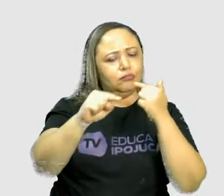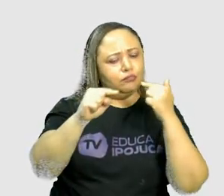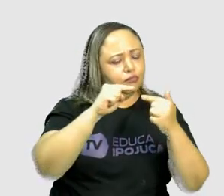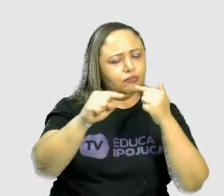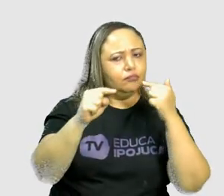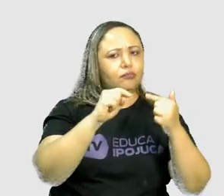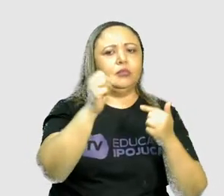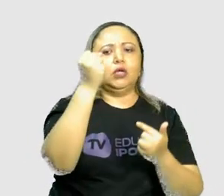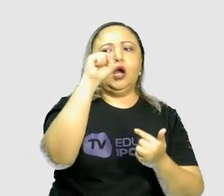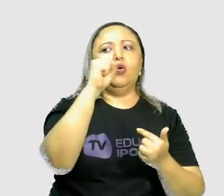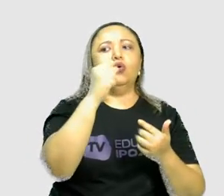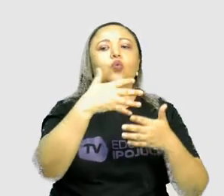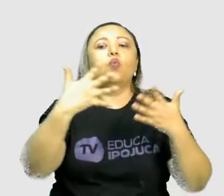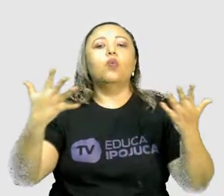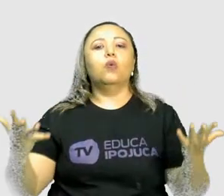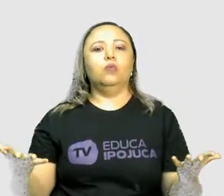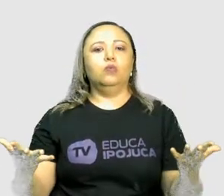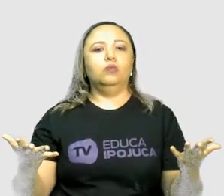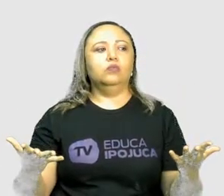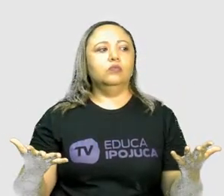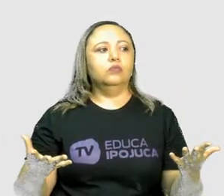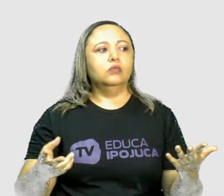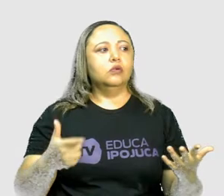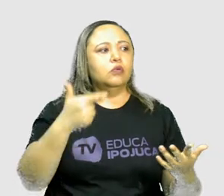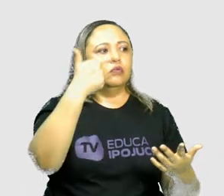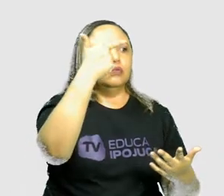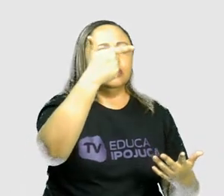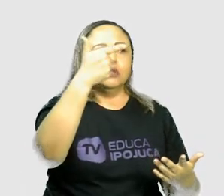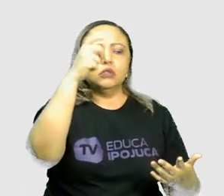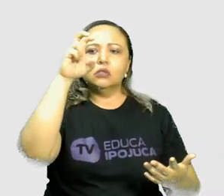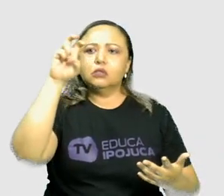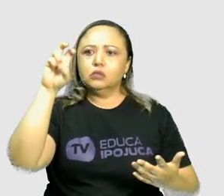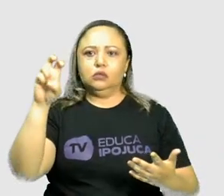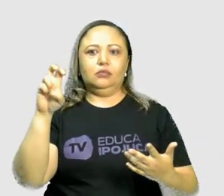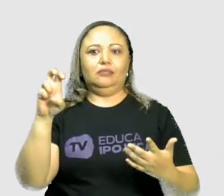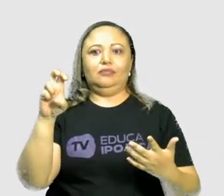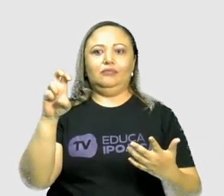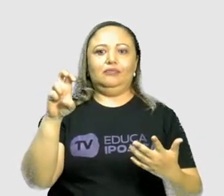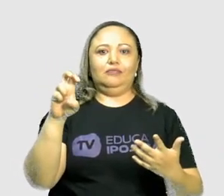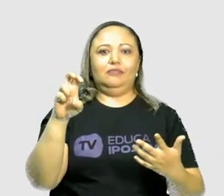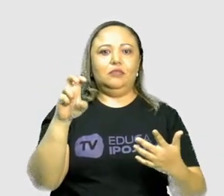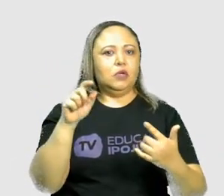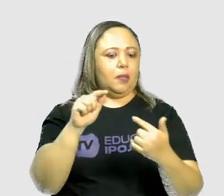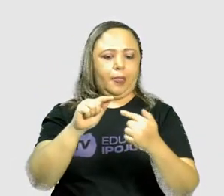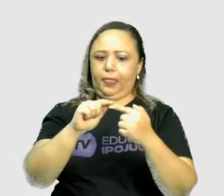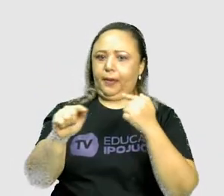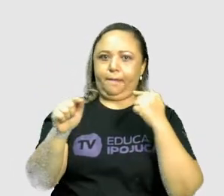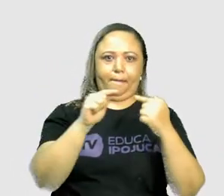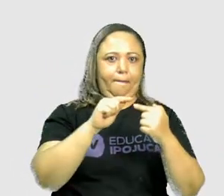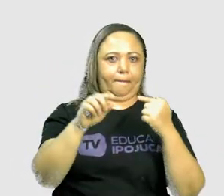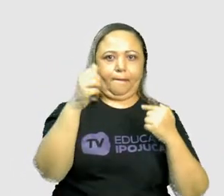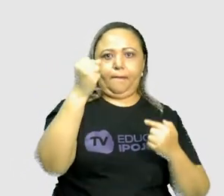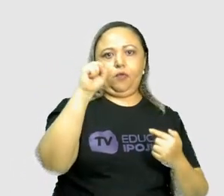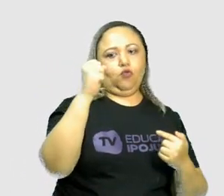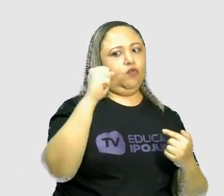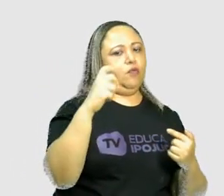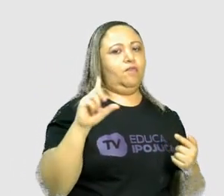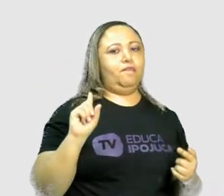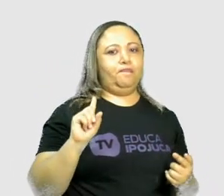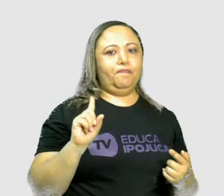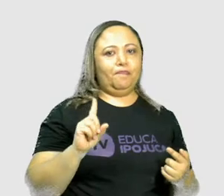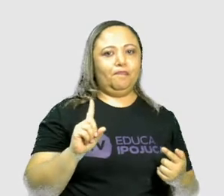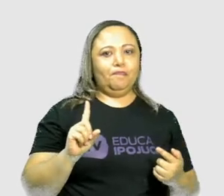percebemos. Esse número daí de cima, o 25, ele não é múltiplo. Até porque 8